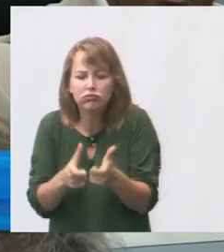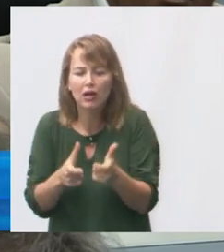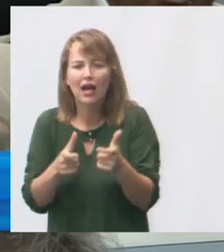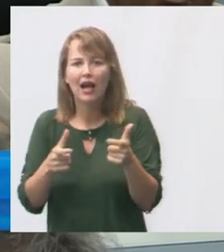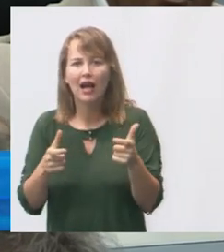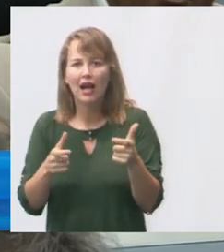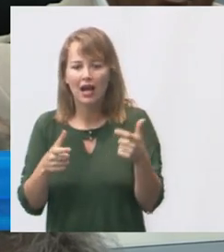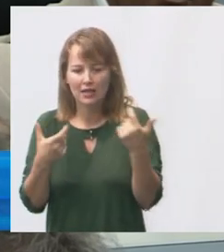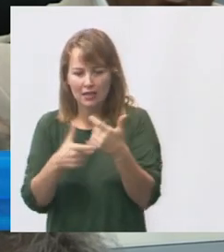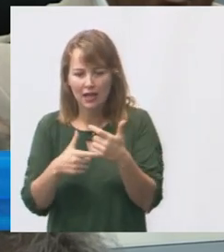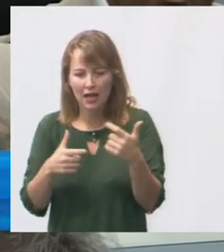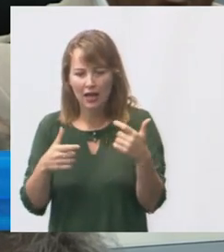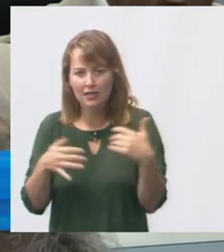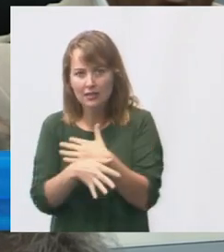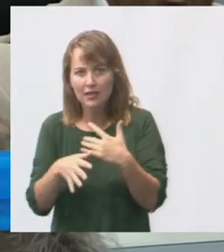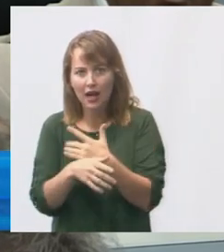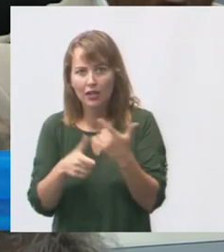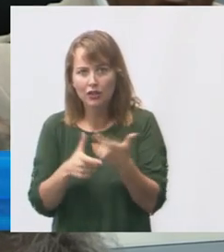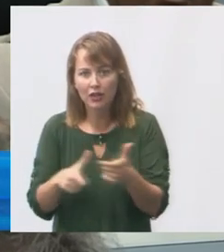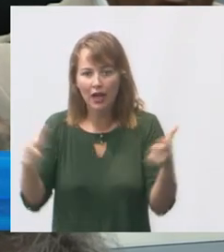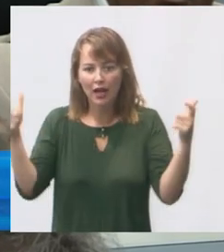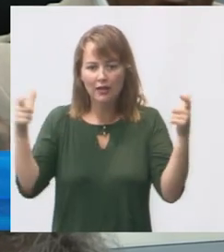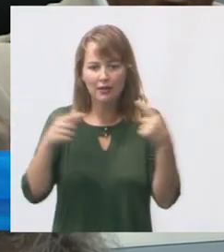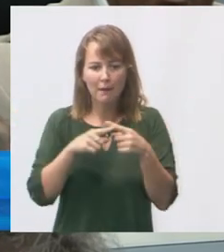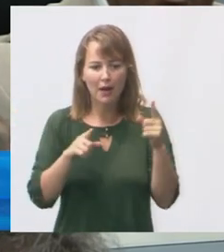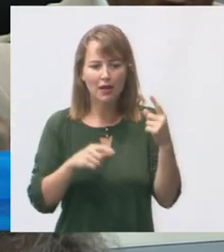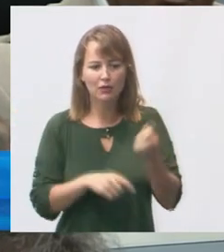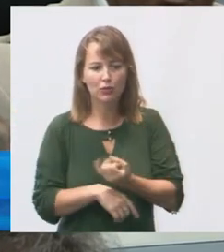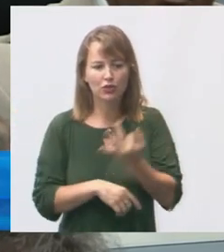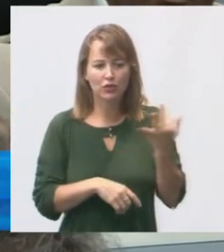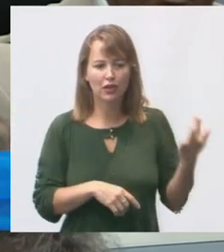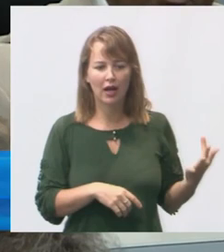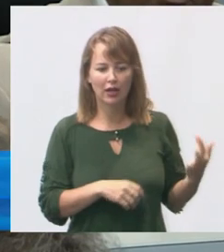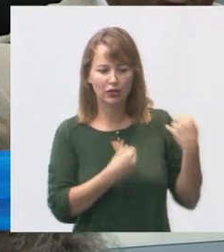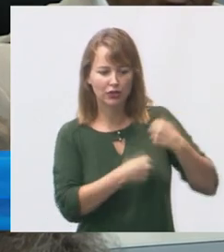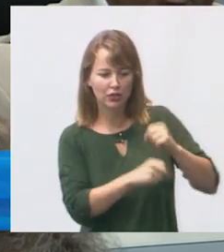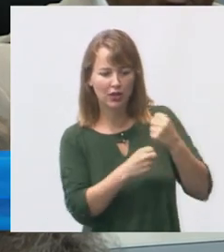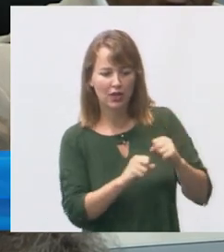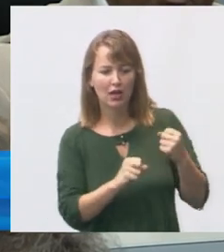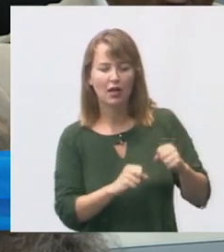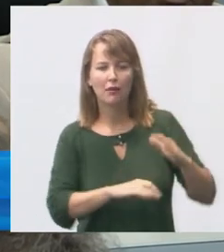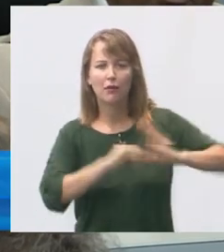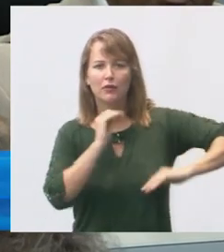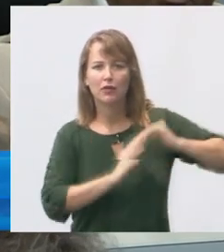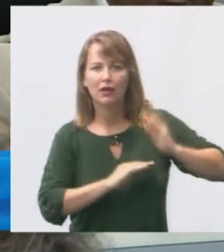e o número de profissionais da limpeza urbana diminui isso é ruim para a cidade de Vitória